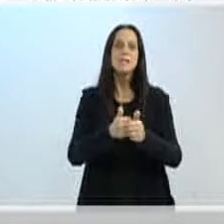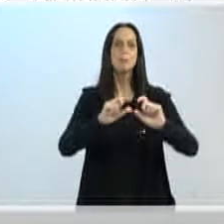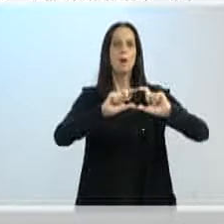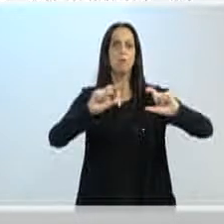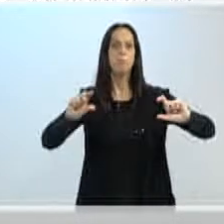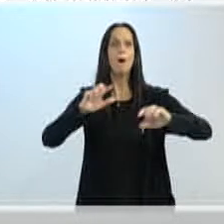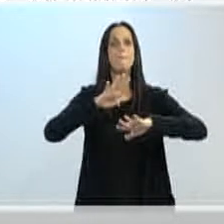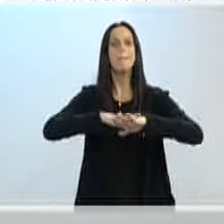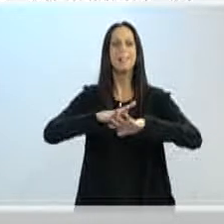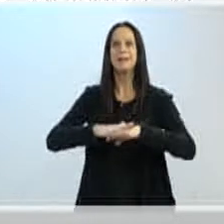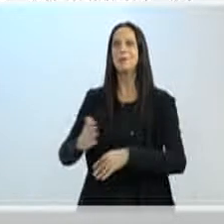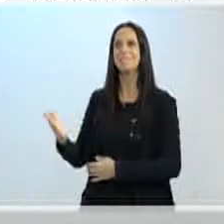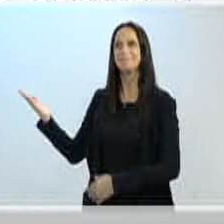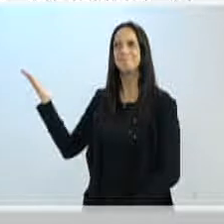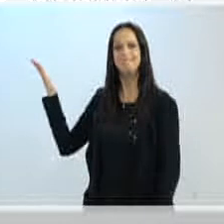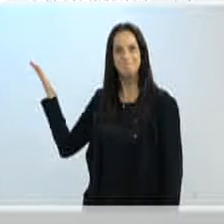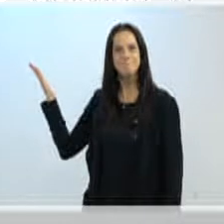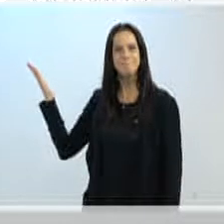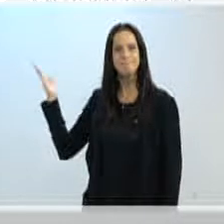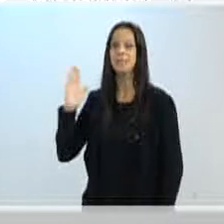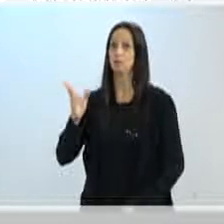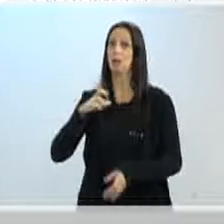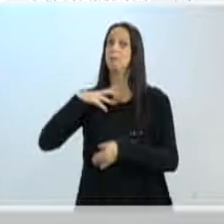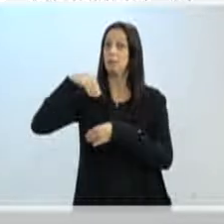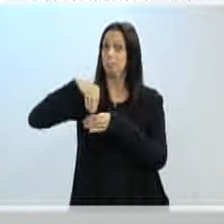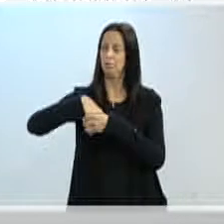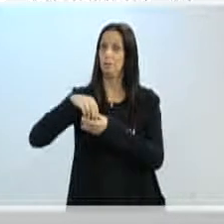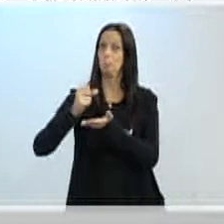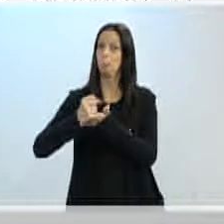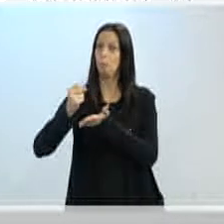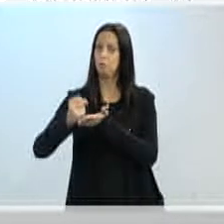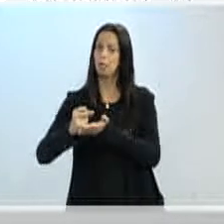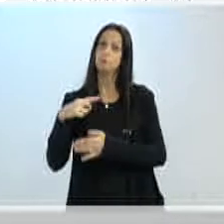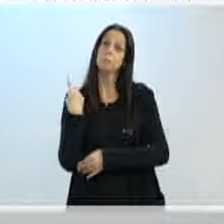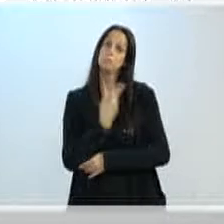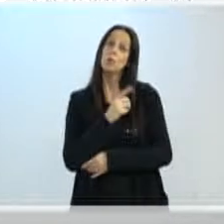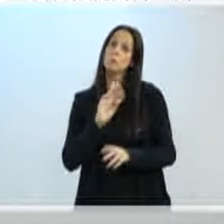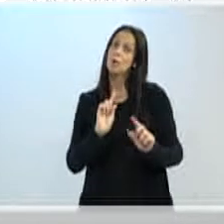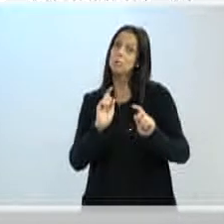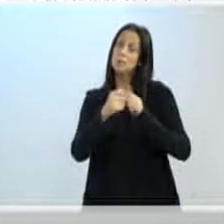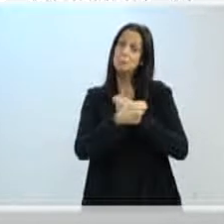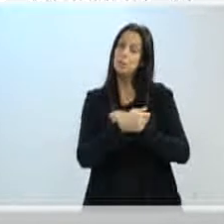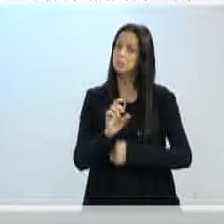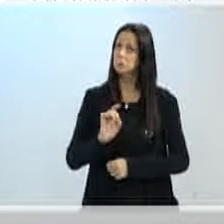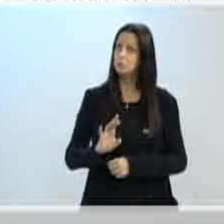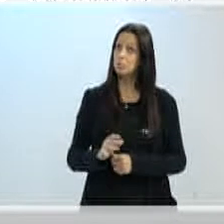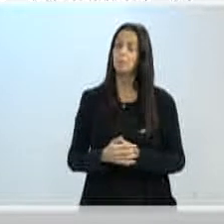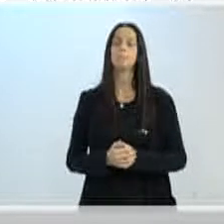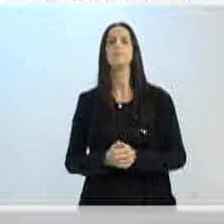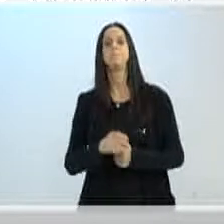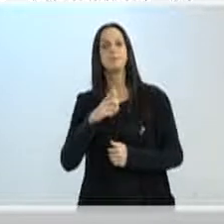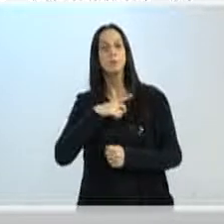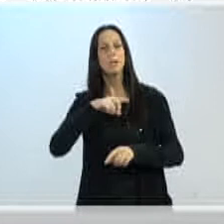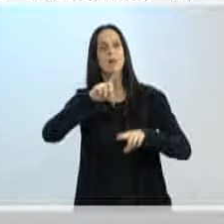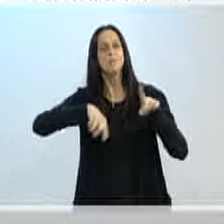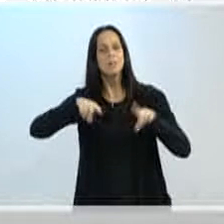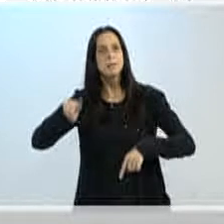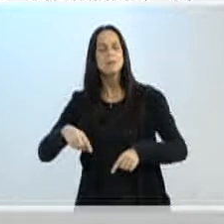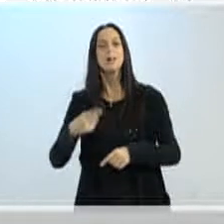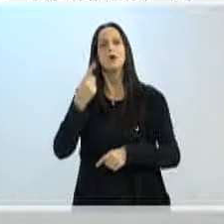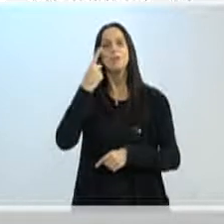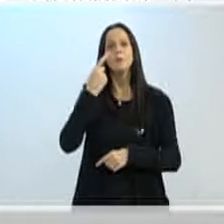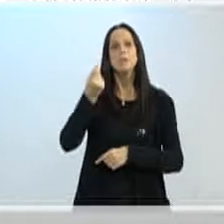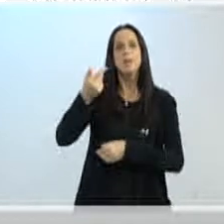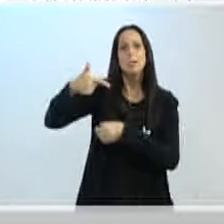paramétrica que faz parte do contrato. Então, a gente tem que simplesmente adaptar. Onde são as variações de preço de combustível,